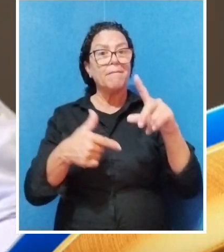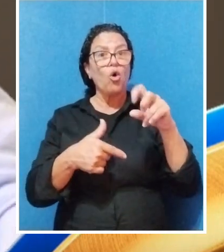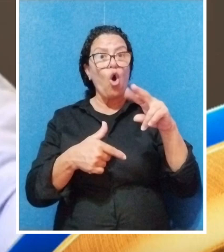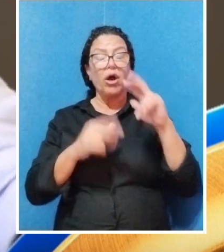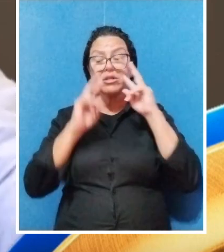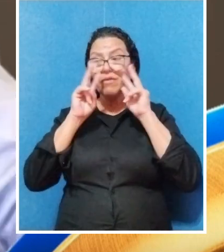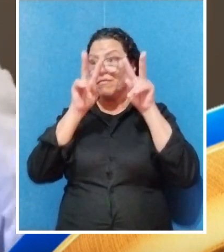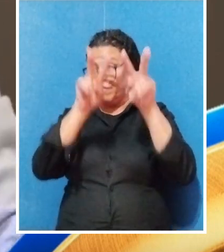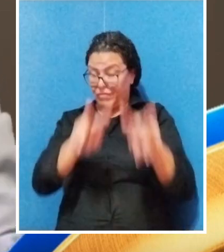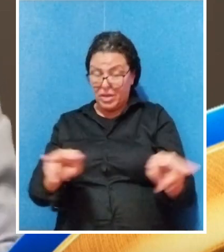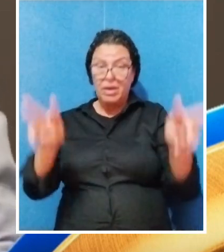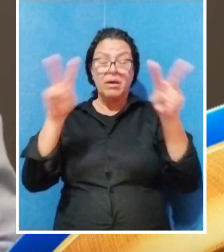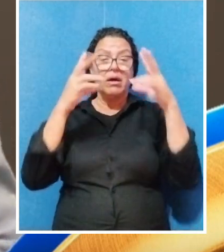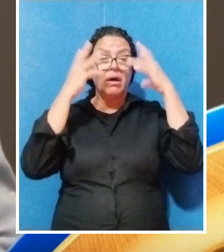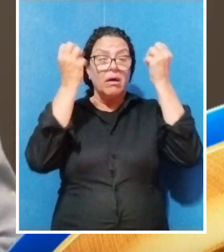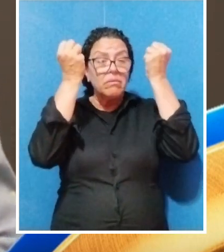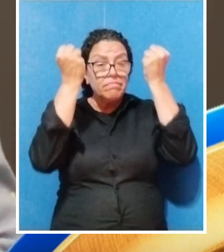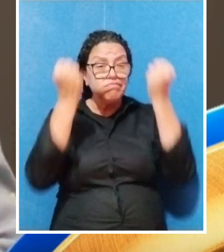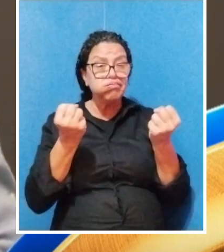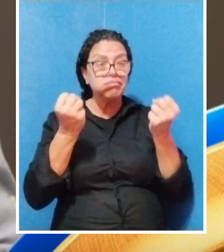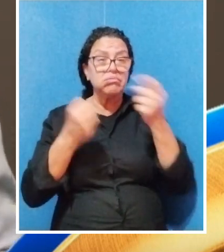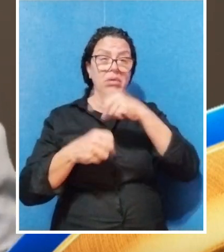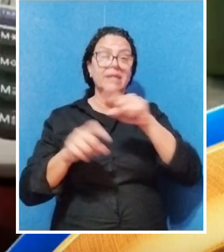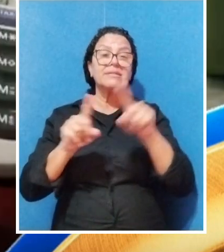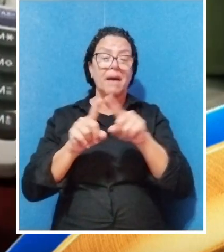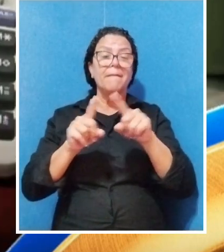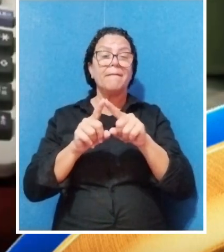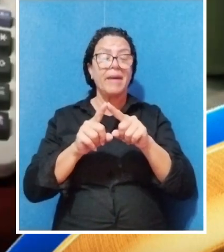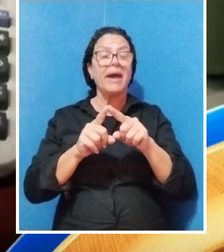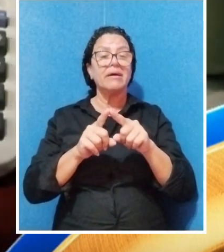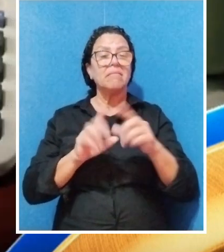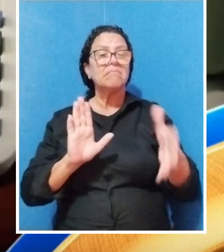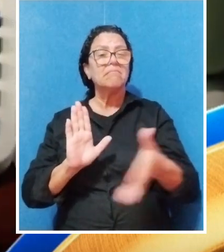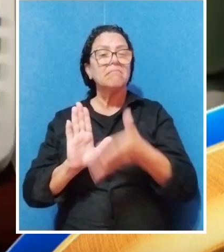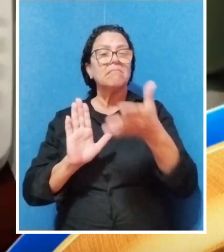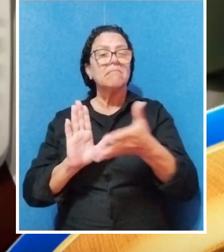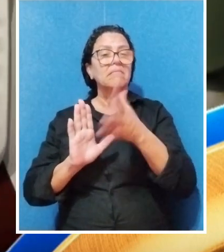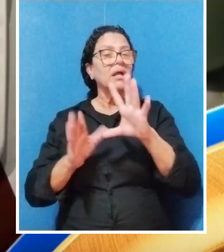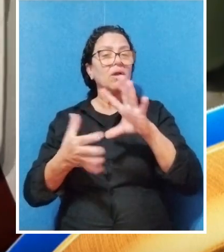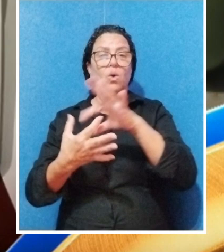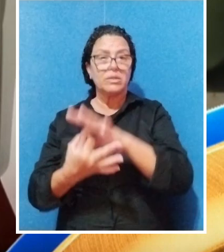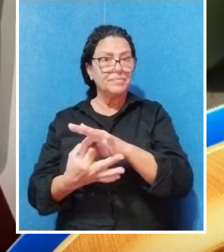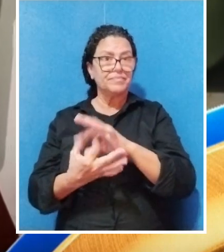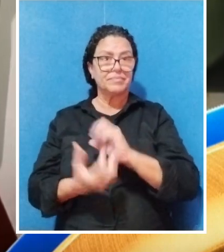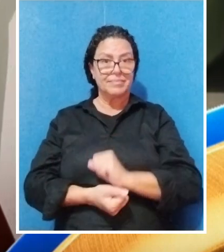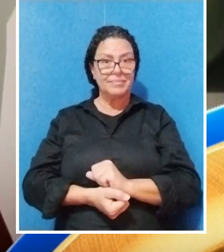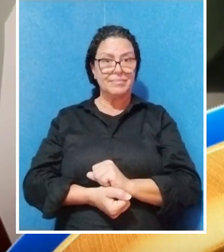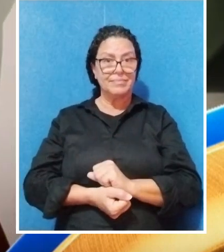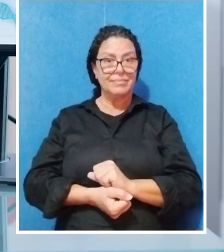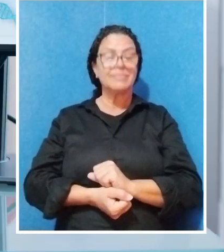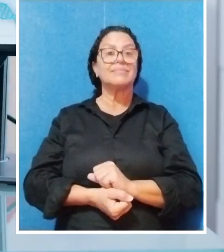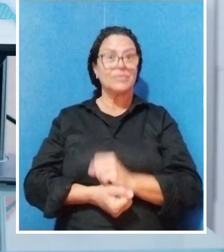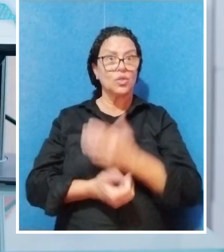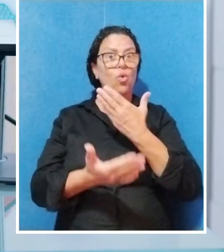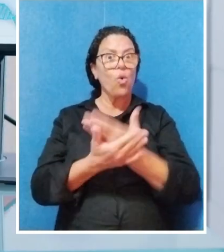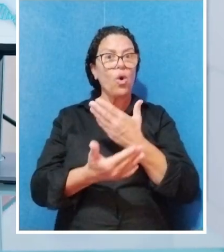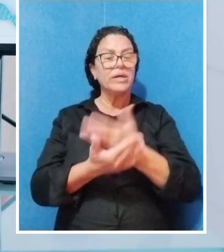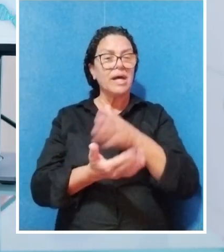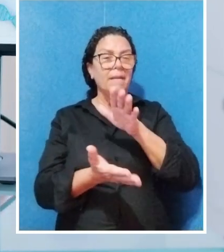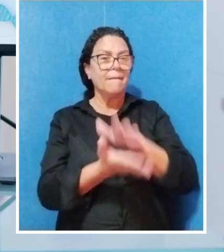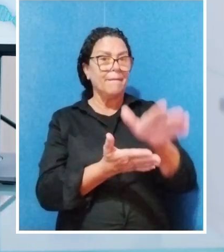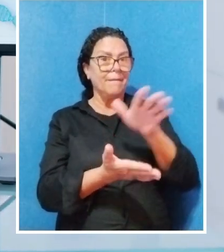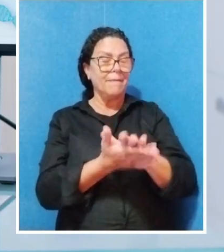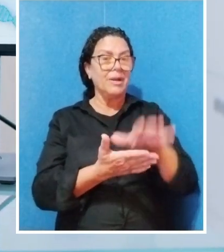o córtex visual fica sobrecarregado por estímulos não relacionados. Um